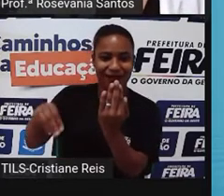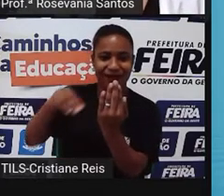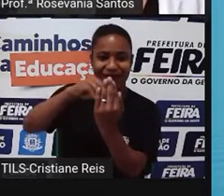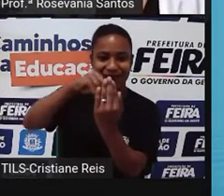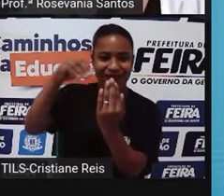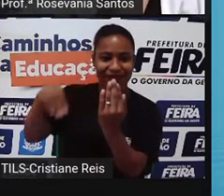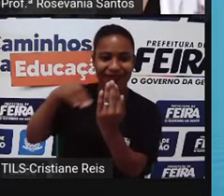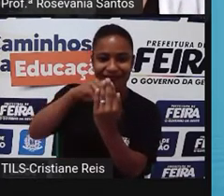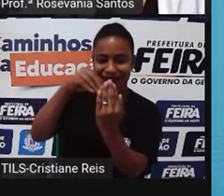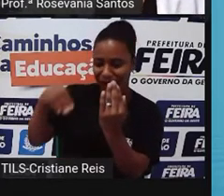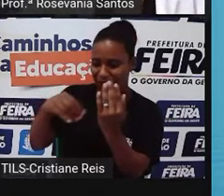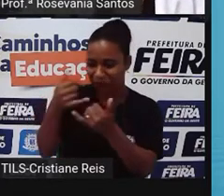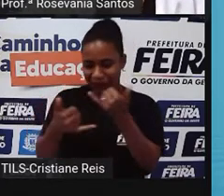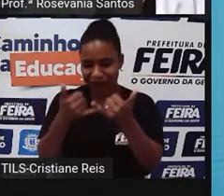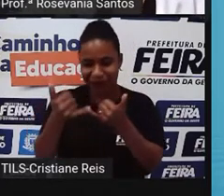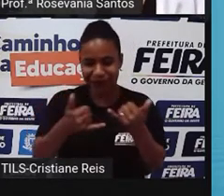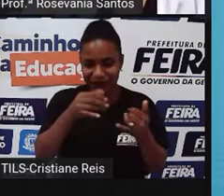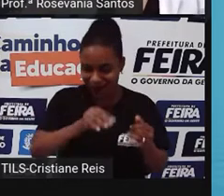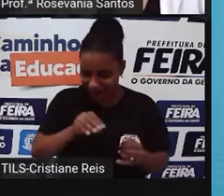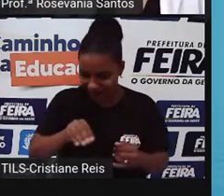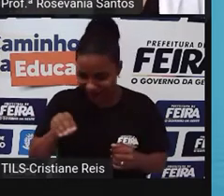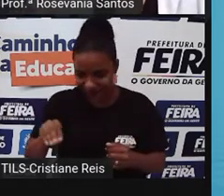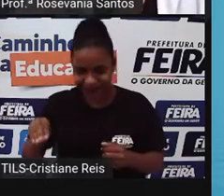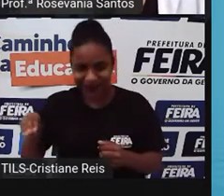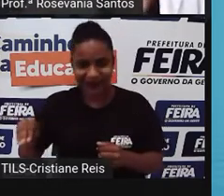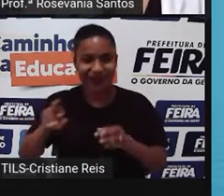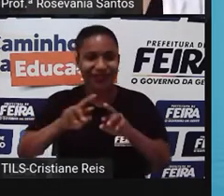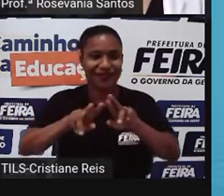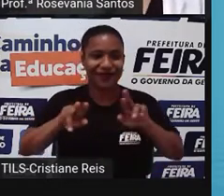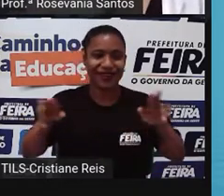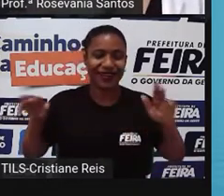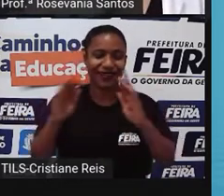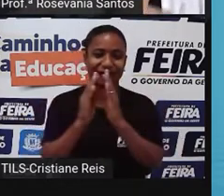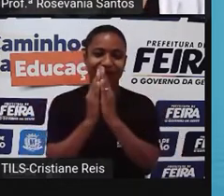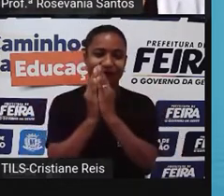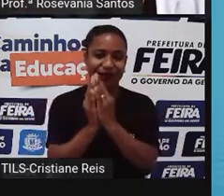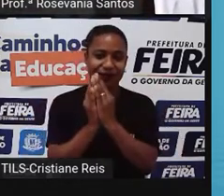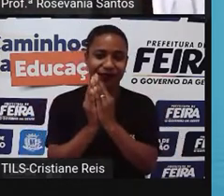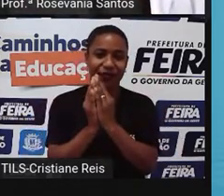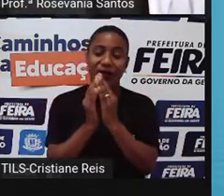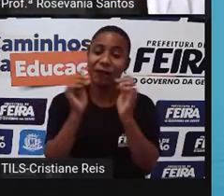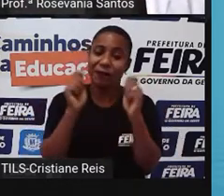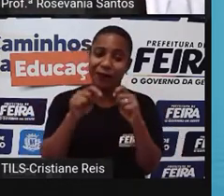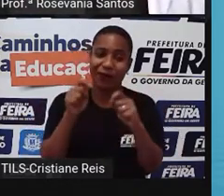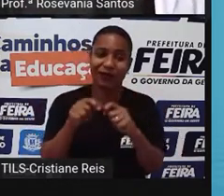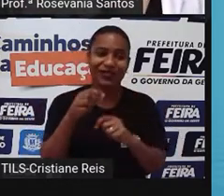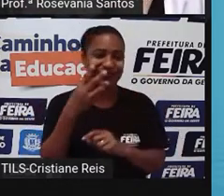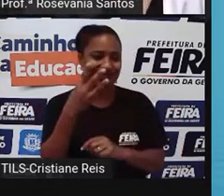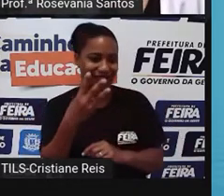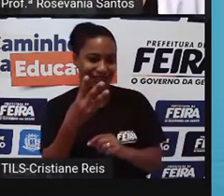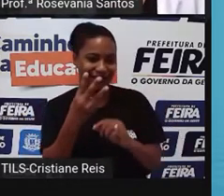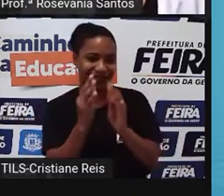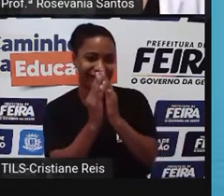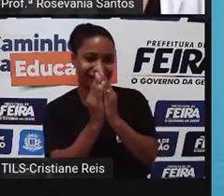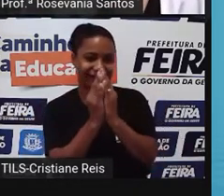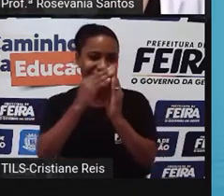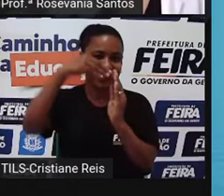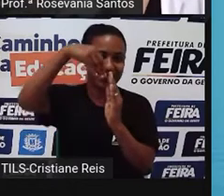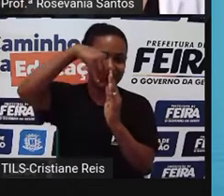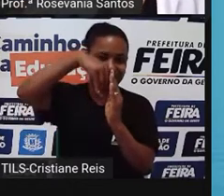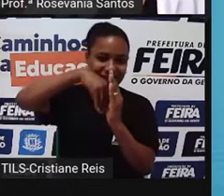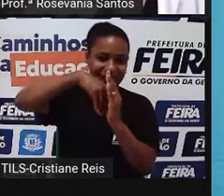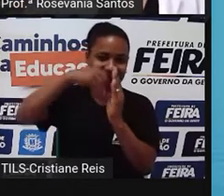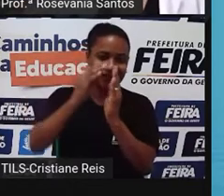aparecendo, né? Vai surgindo uma outra bonequinha. Ela pode ser de 3 a 60 bonequinhas guardadas aí, né?